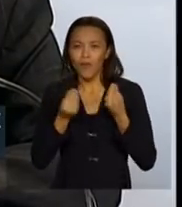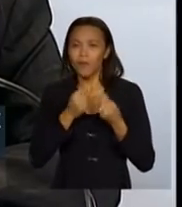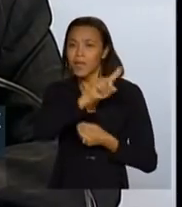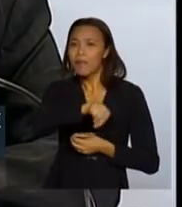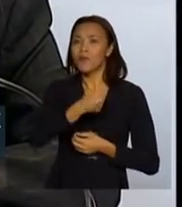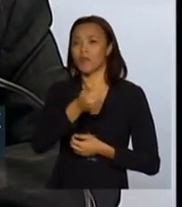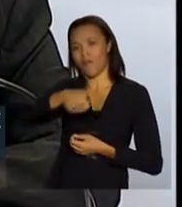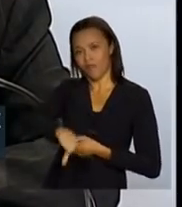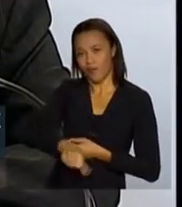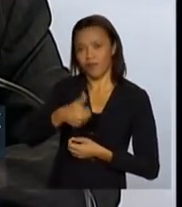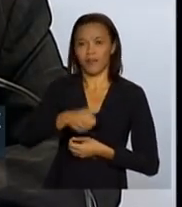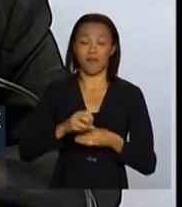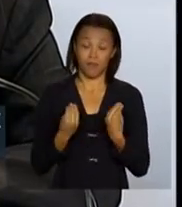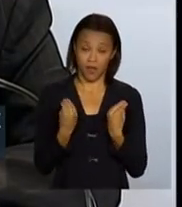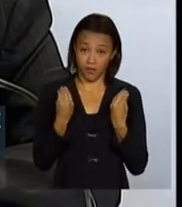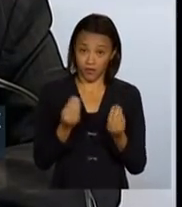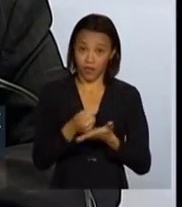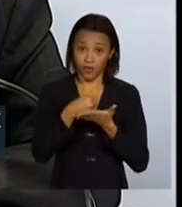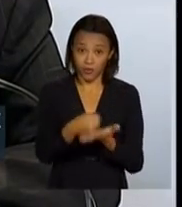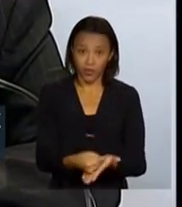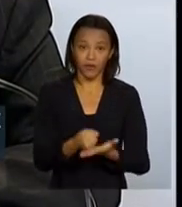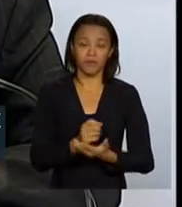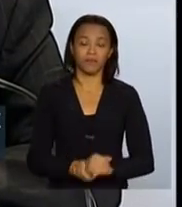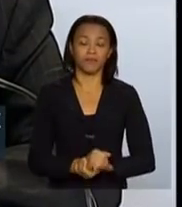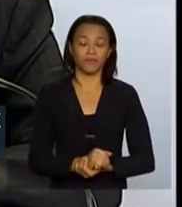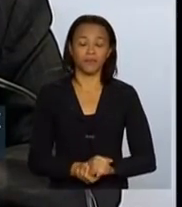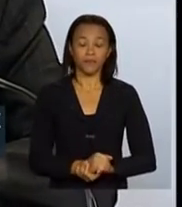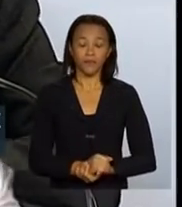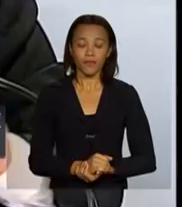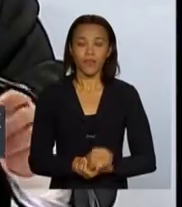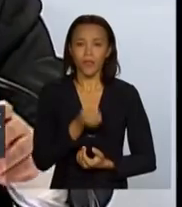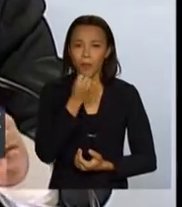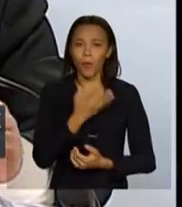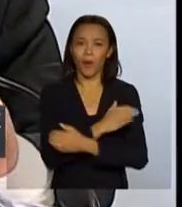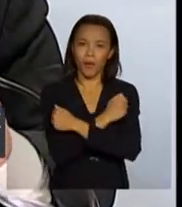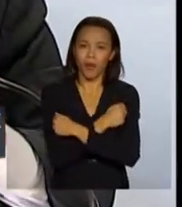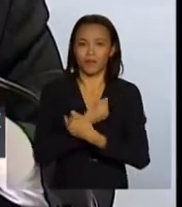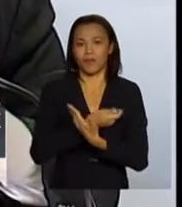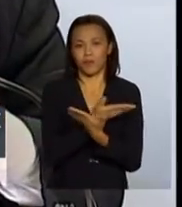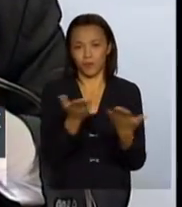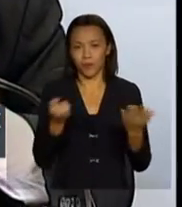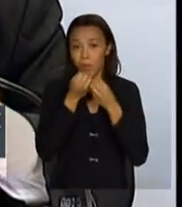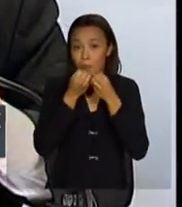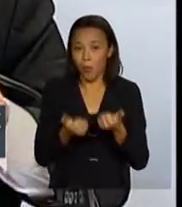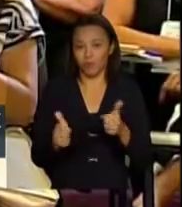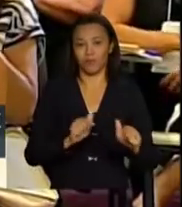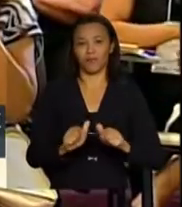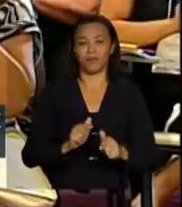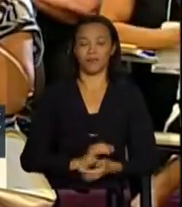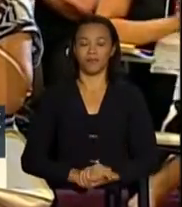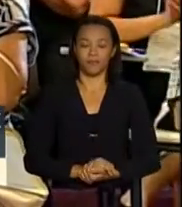novos aportes relacionados aos desafios que estão colocados. Então, um abraço a todos e excelente trabalho.